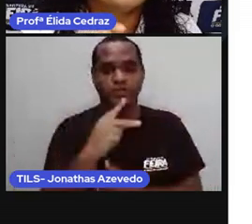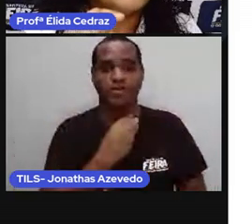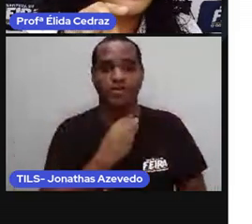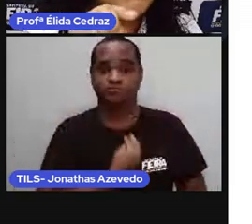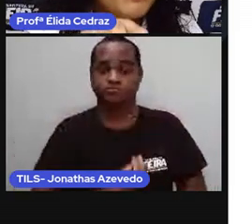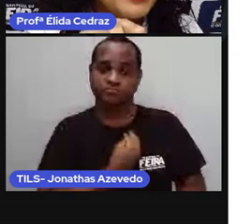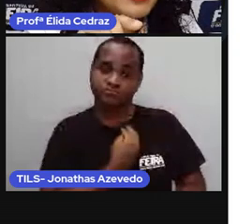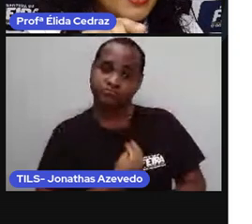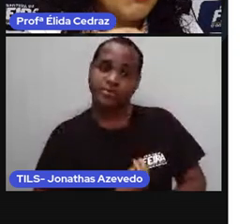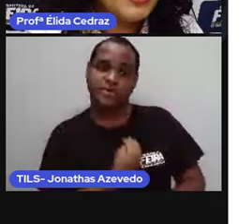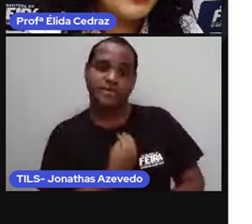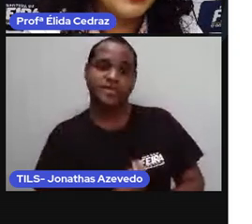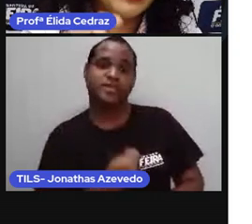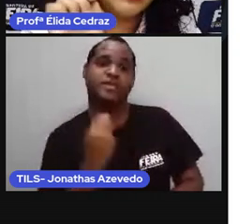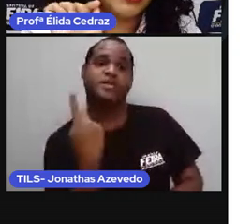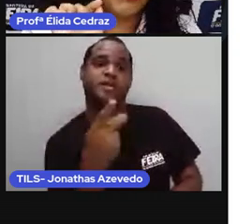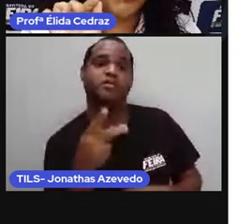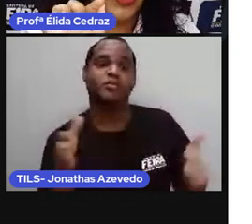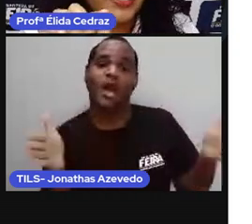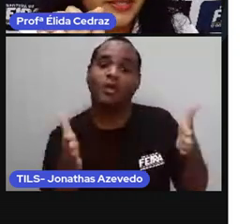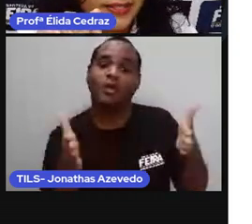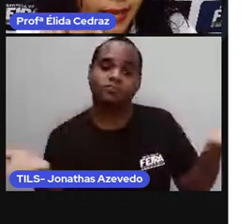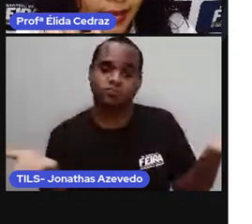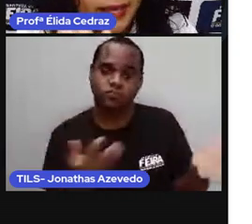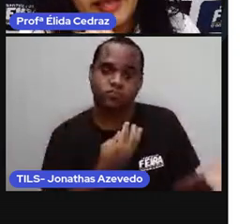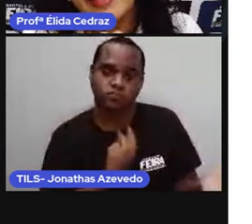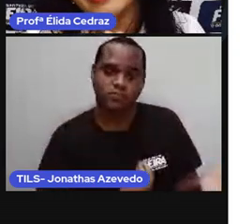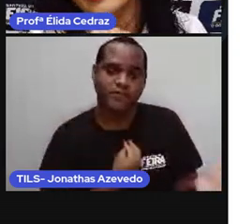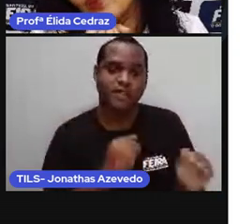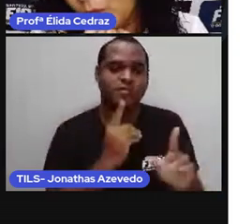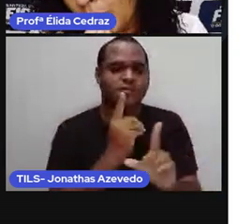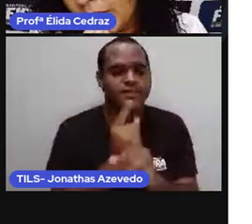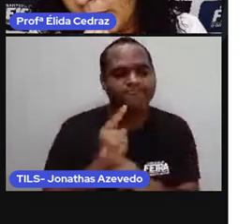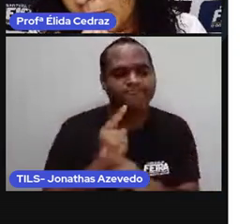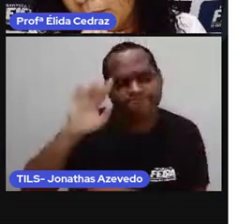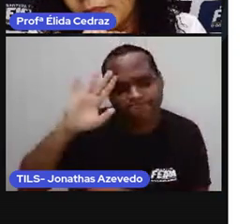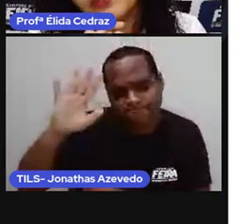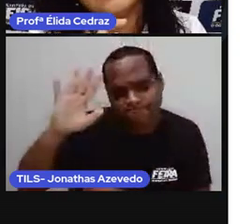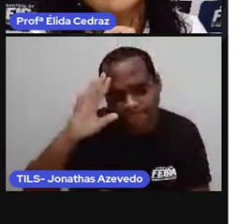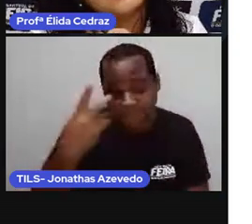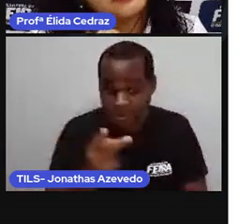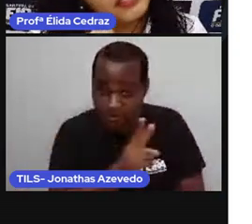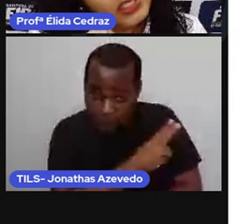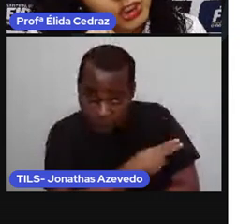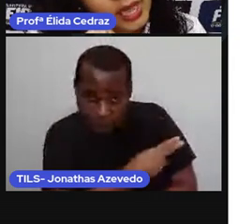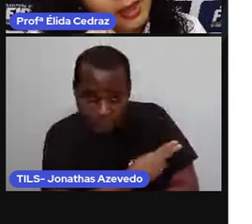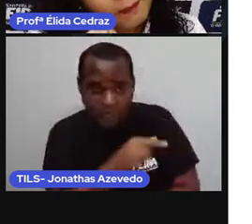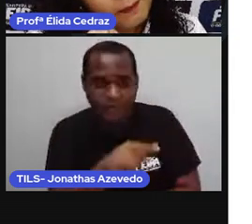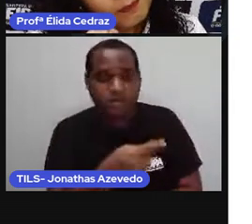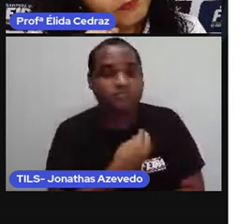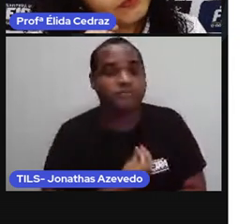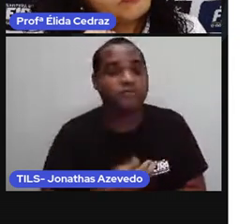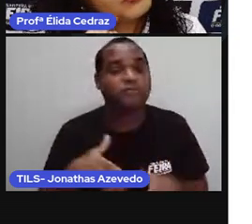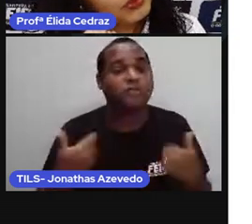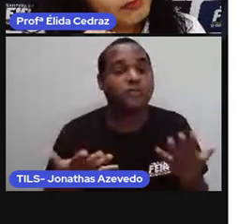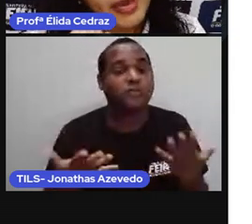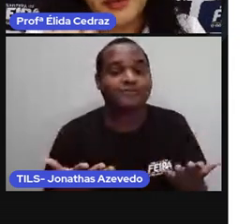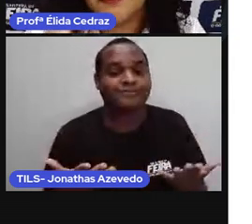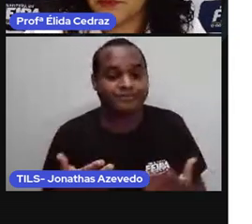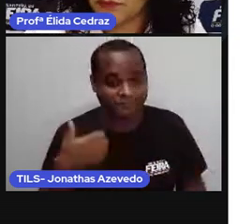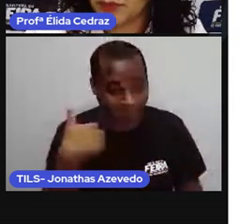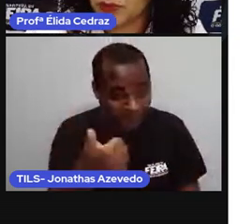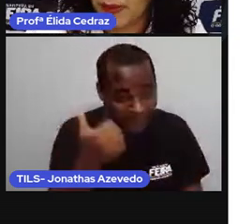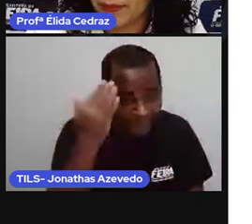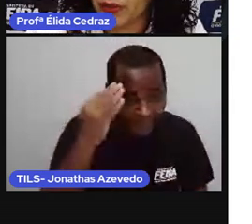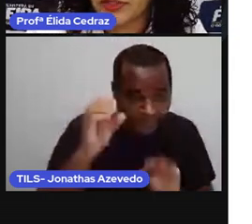na fase da vida em que você aluno do segundo ano está. Tudo